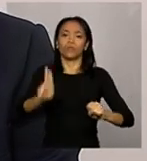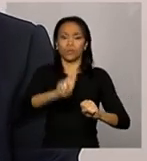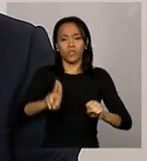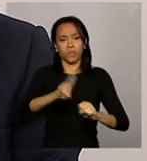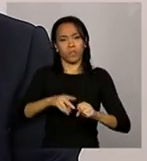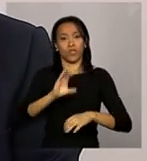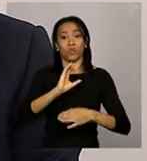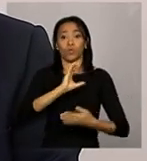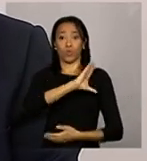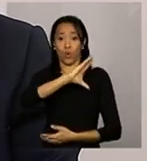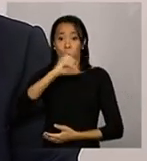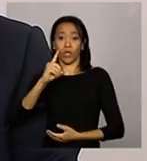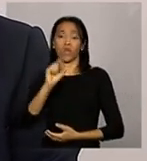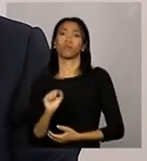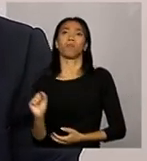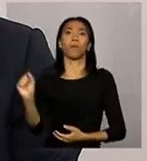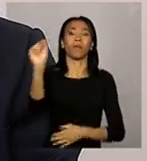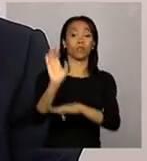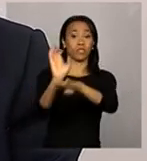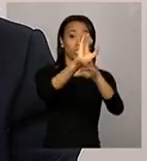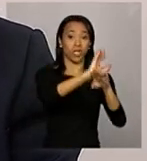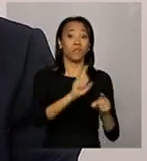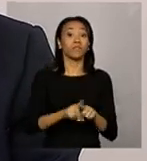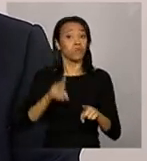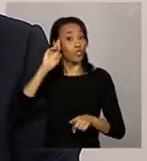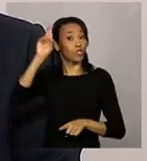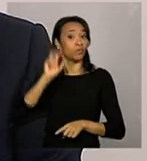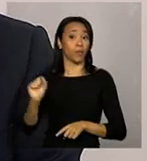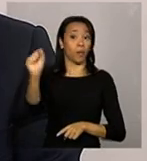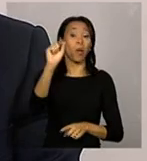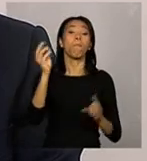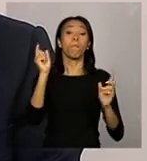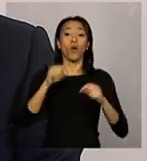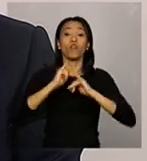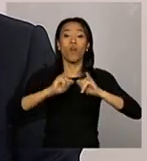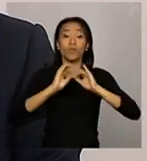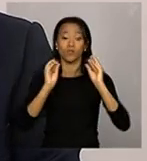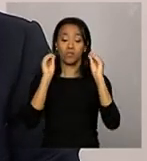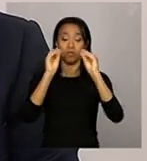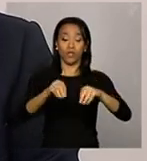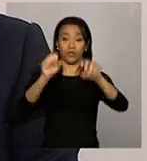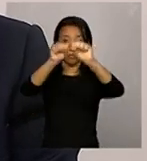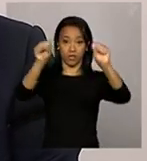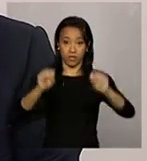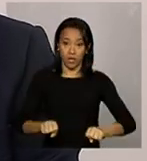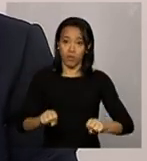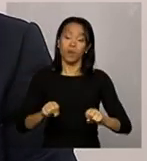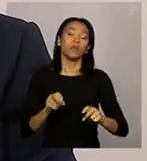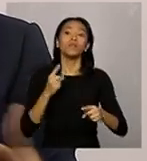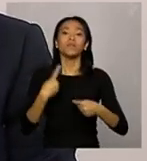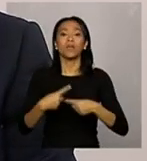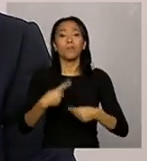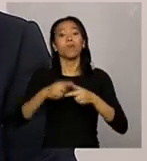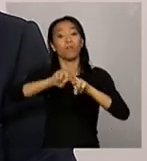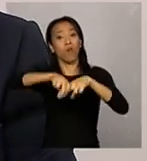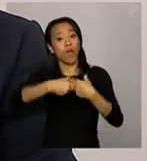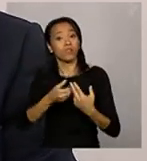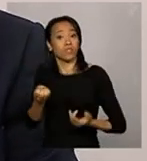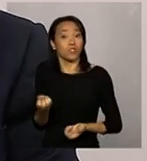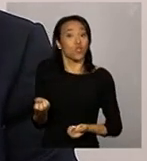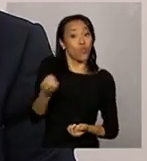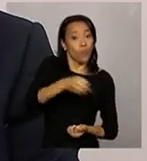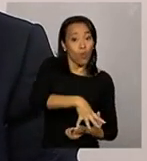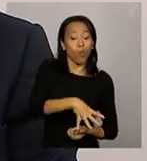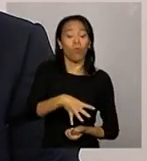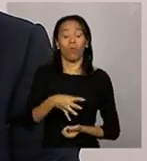coordenadores estaduais pudessem fazer o lançamento no sistema e junto também em função dessa nova interface, desse